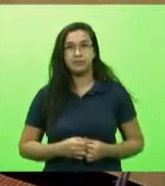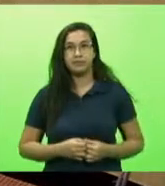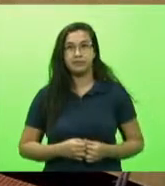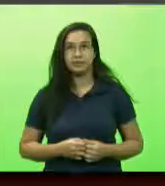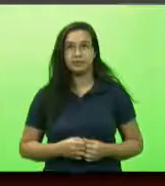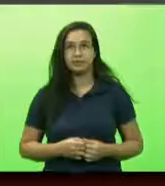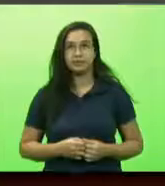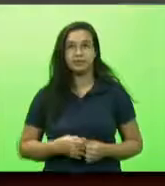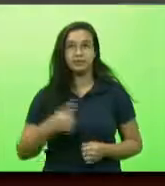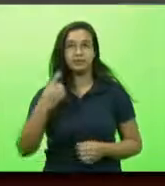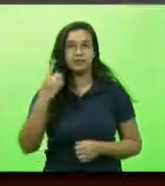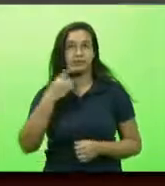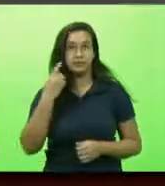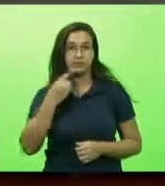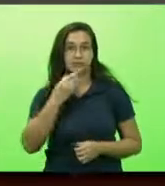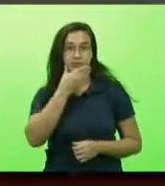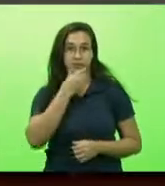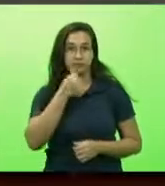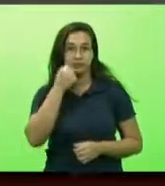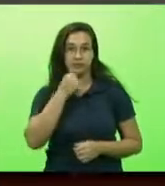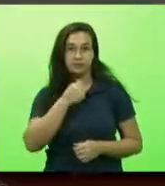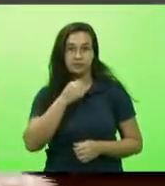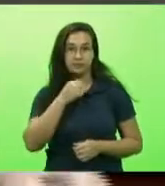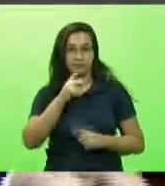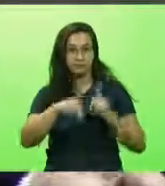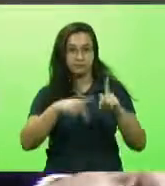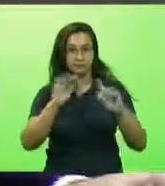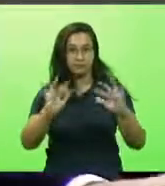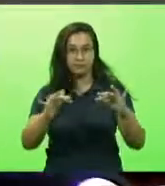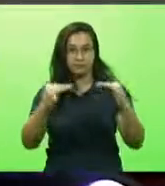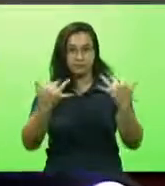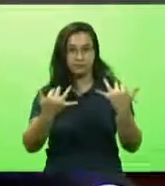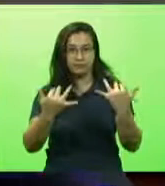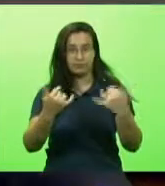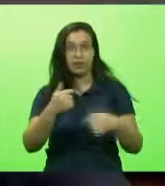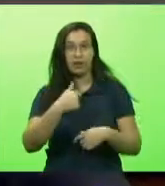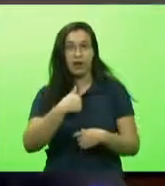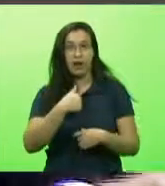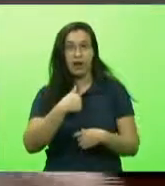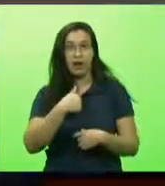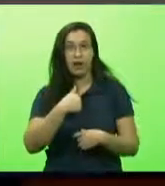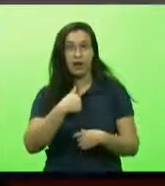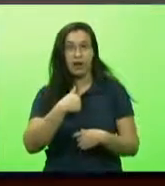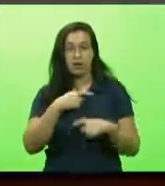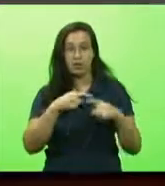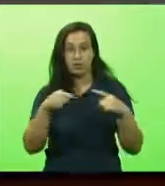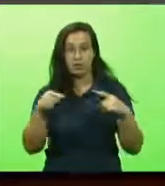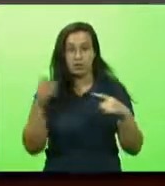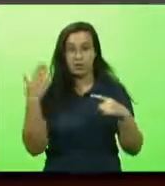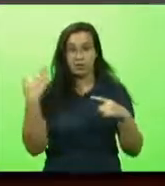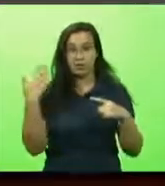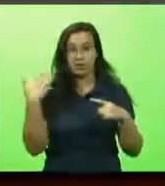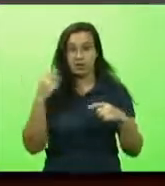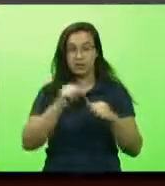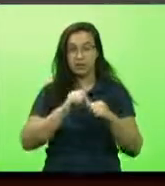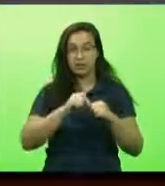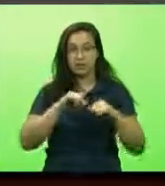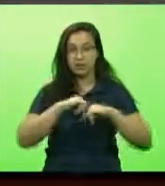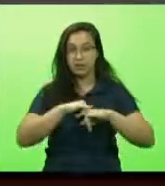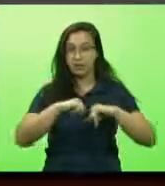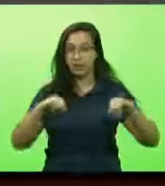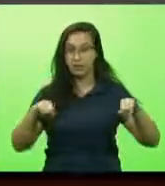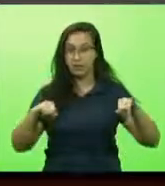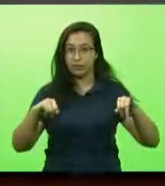Senhores deputados, deputadas, público que nos acompanha, o catarinense. Eu, na semana passada, fiz aqui uma manifestação